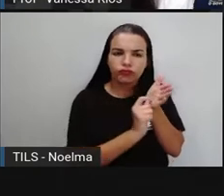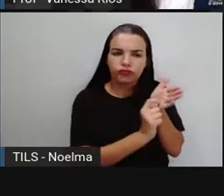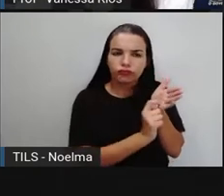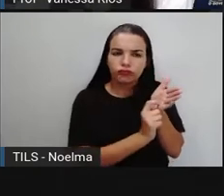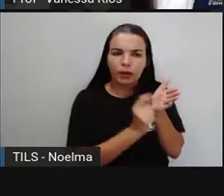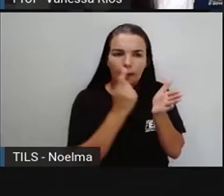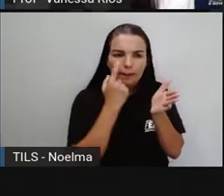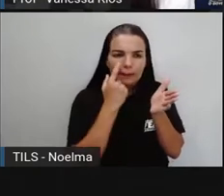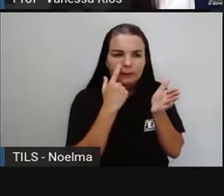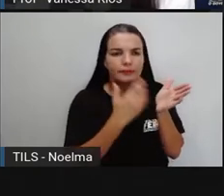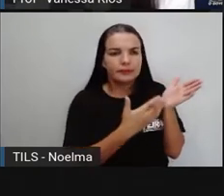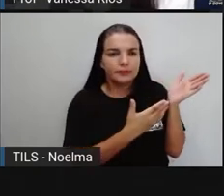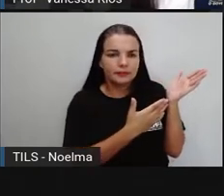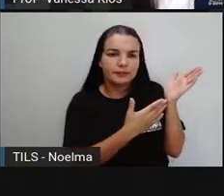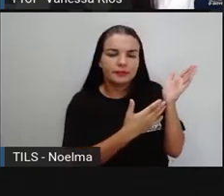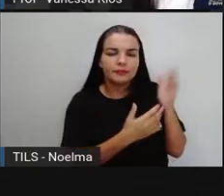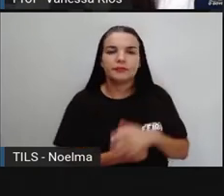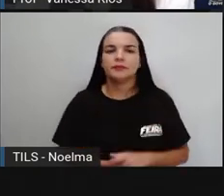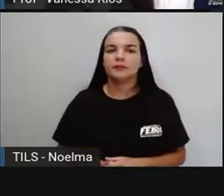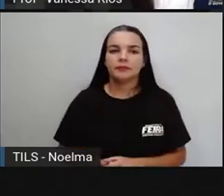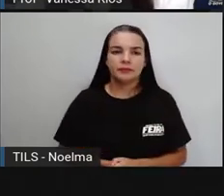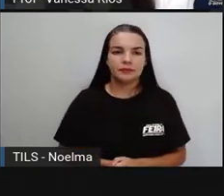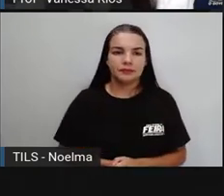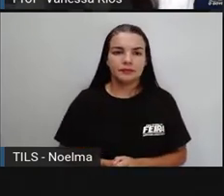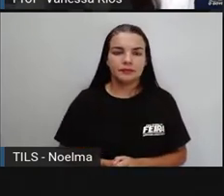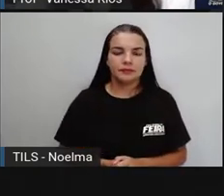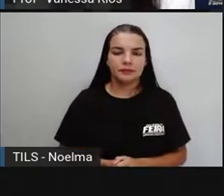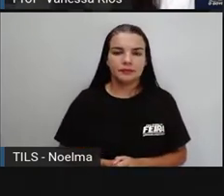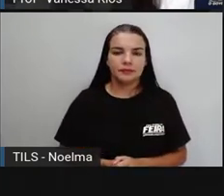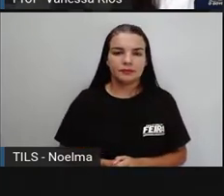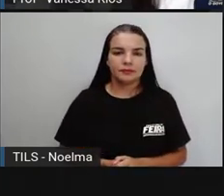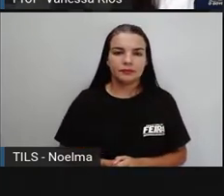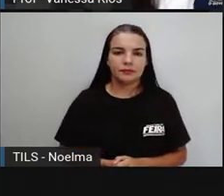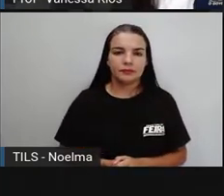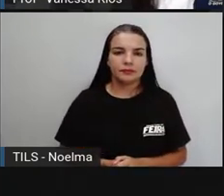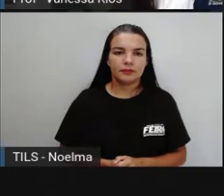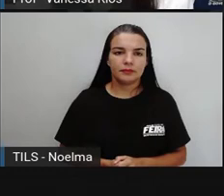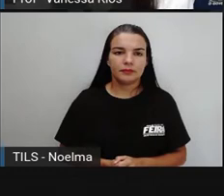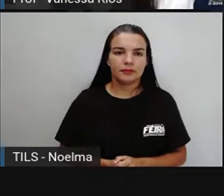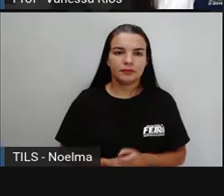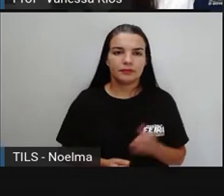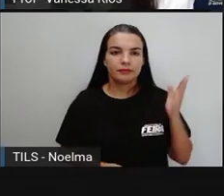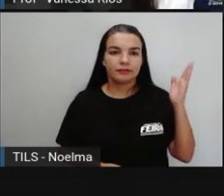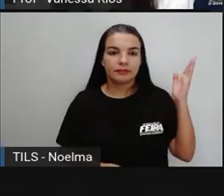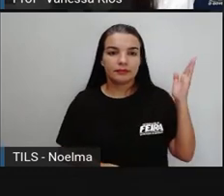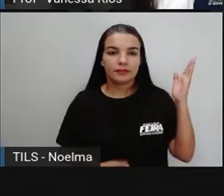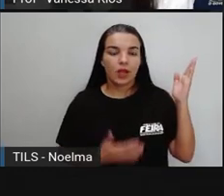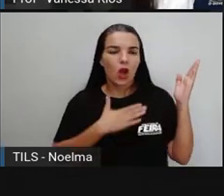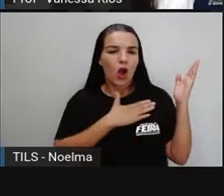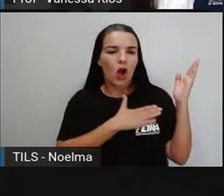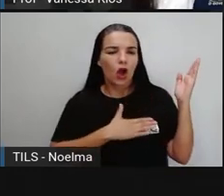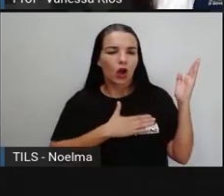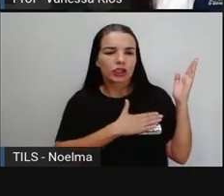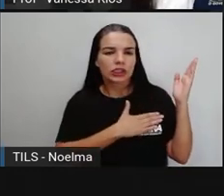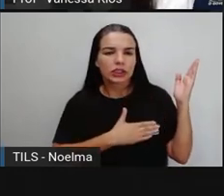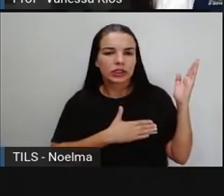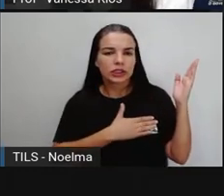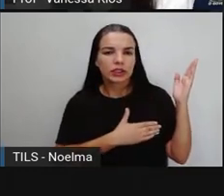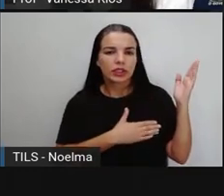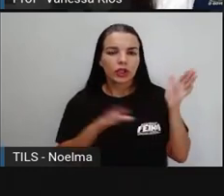aí embaixo, abaixo de alguns verbos que aparecem no texto. Então a Pró destacou ali, Gostam,